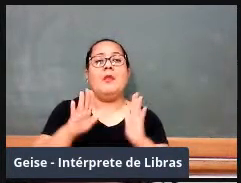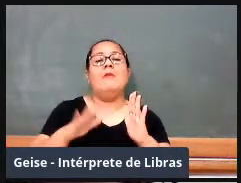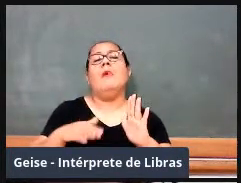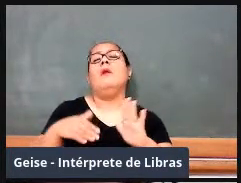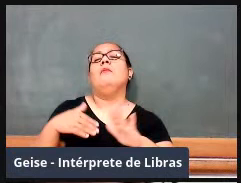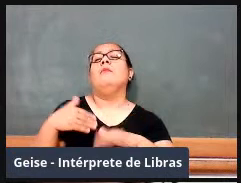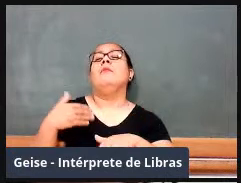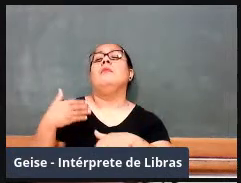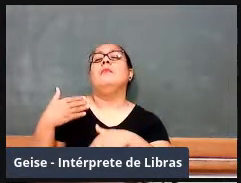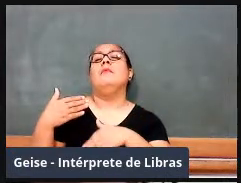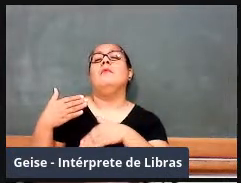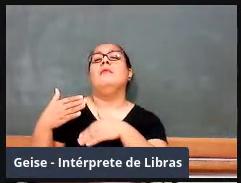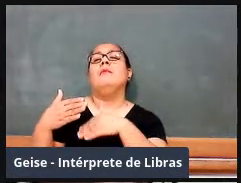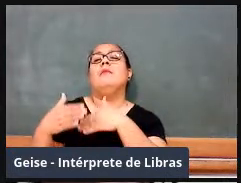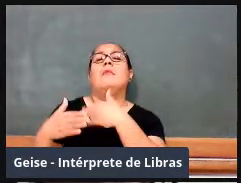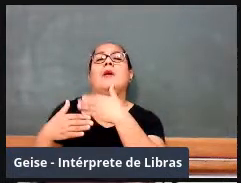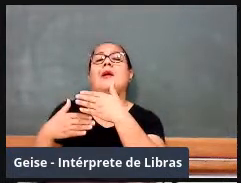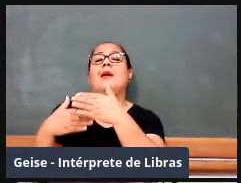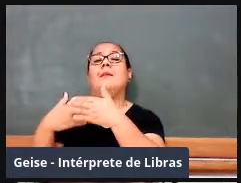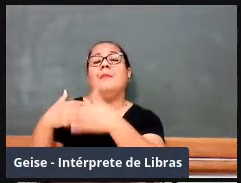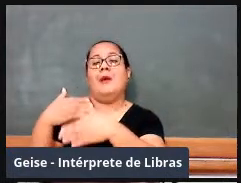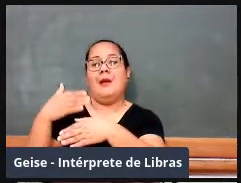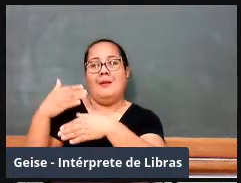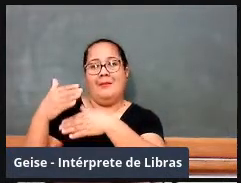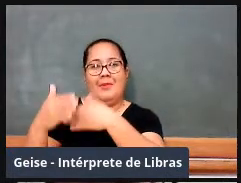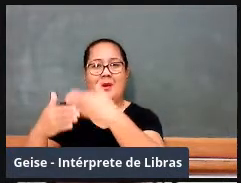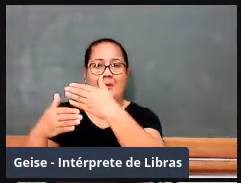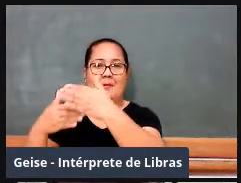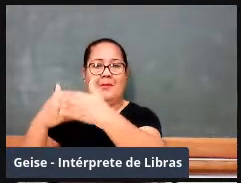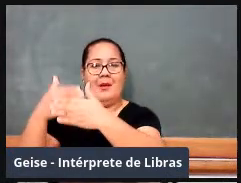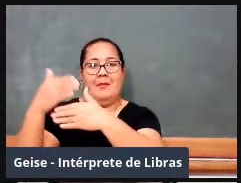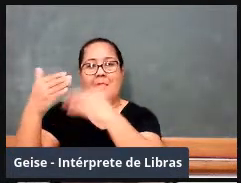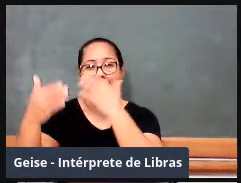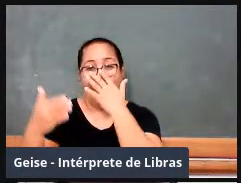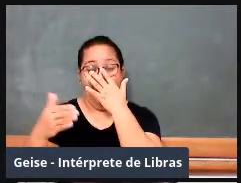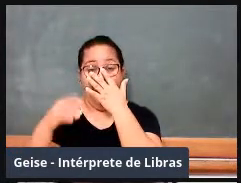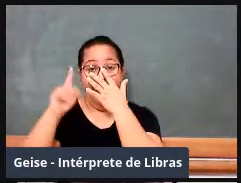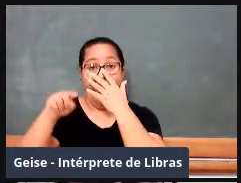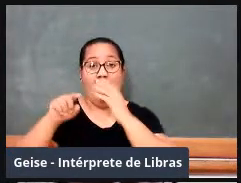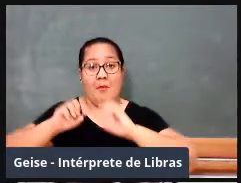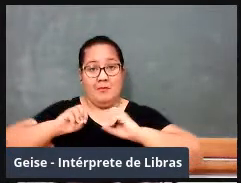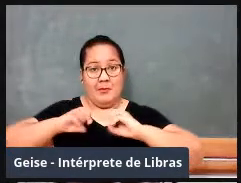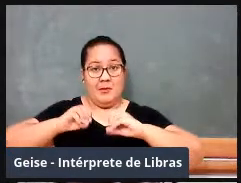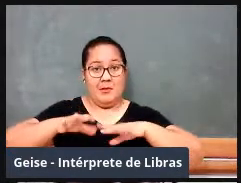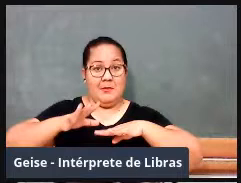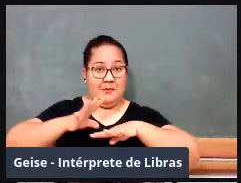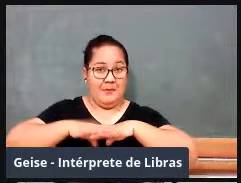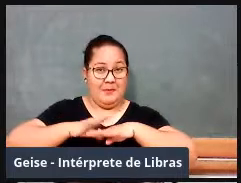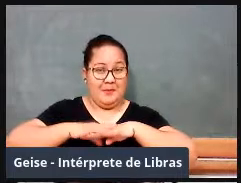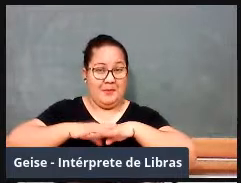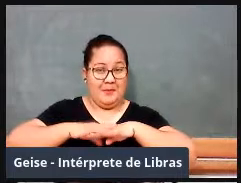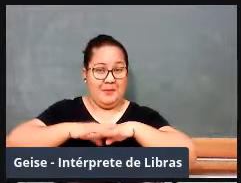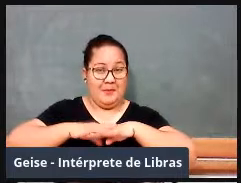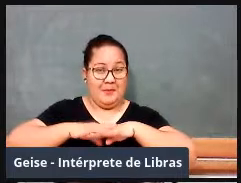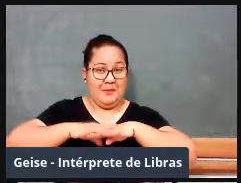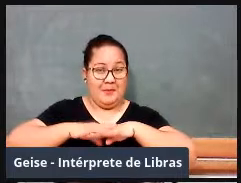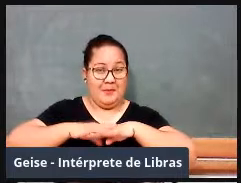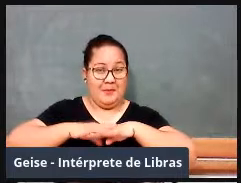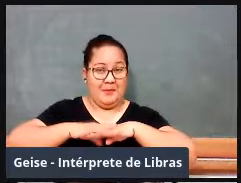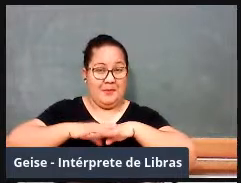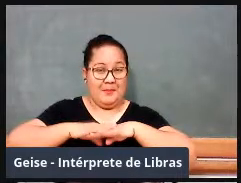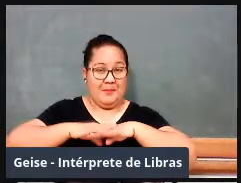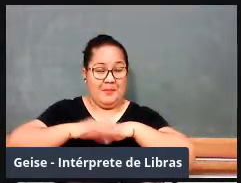Essa perspectiva, né? De Ensino da Matemática com o nascimento da disciplina